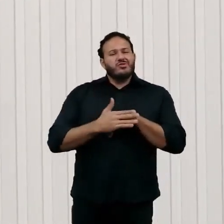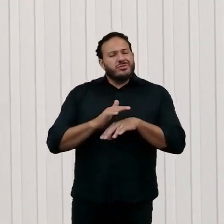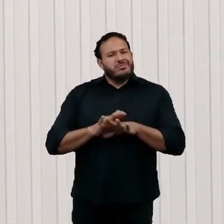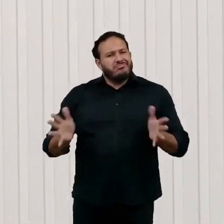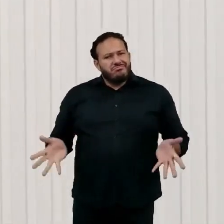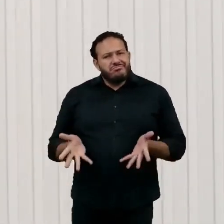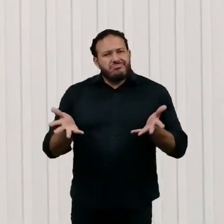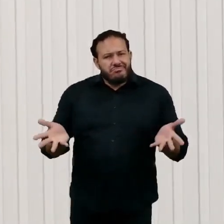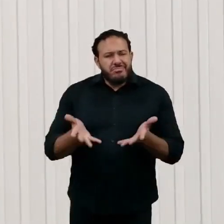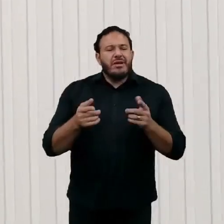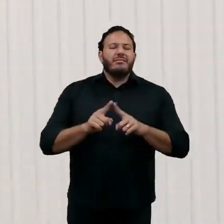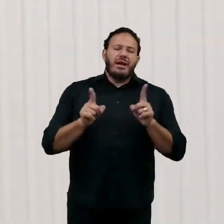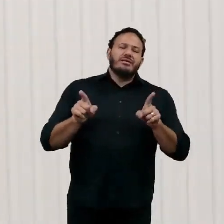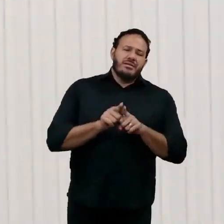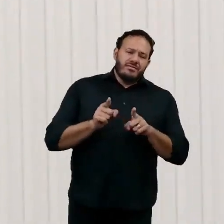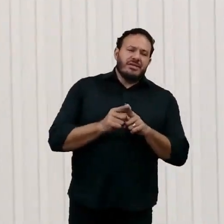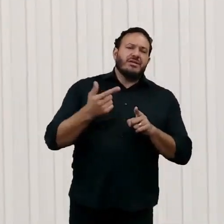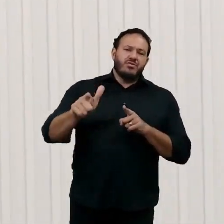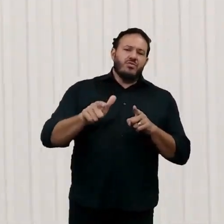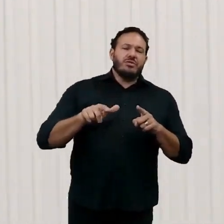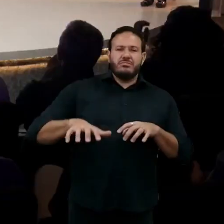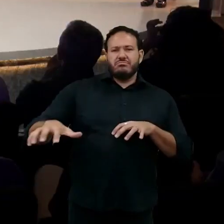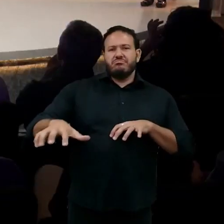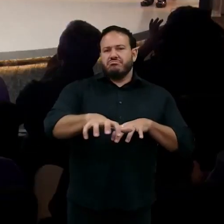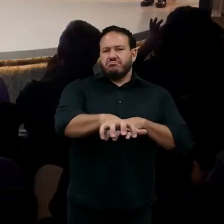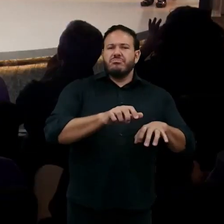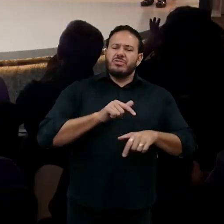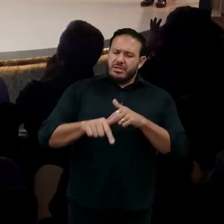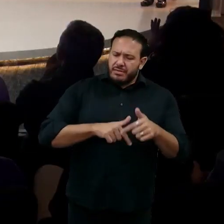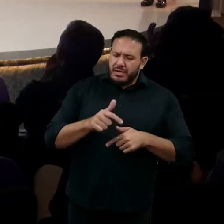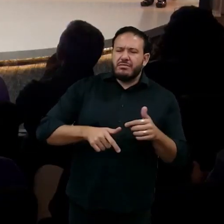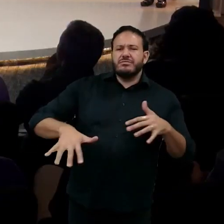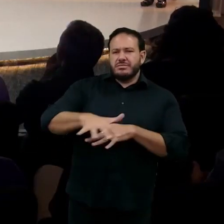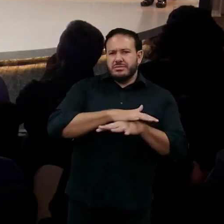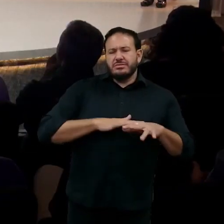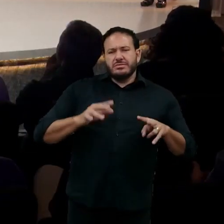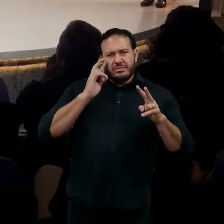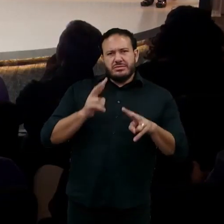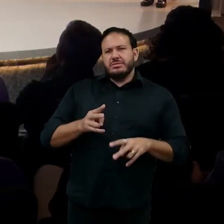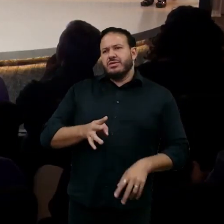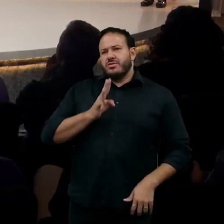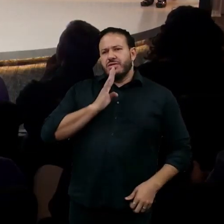jurisdições que trabalhamos e conhecemos bem, a Visa. Visa.